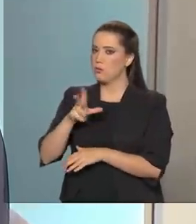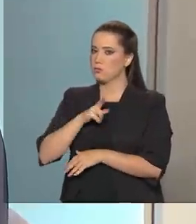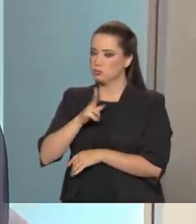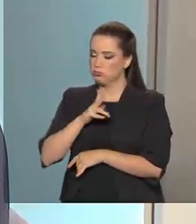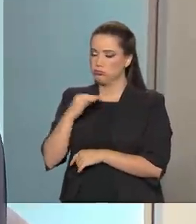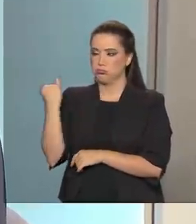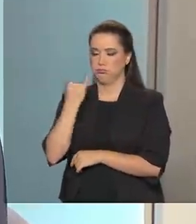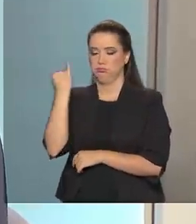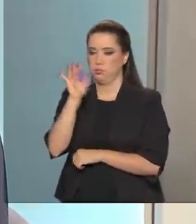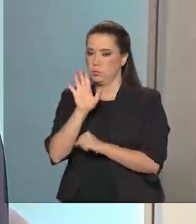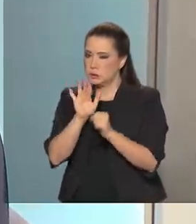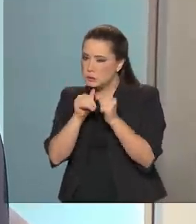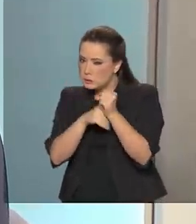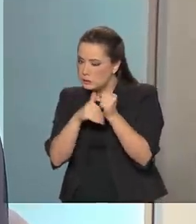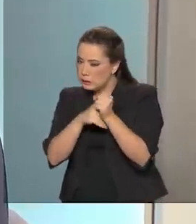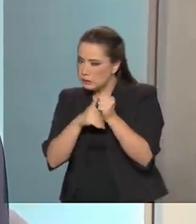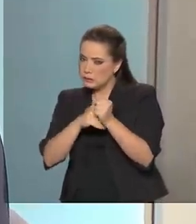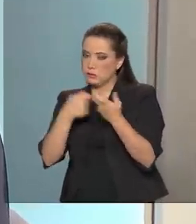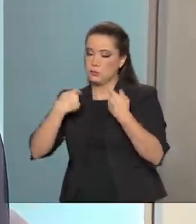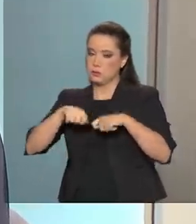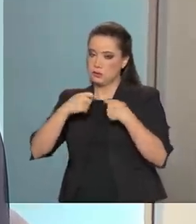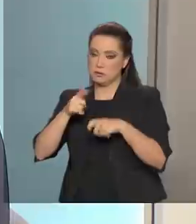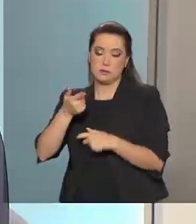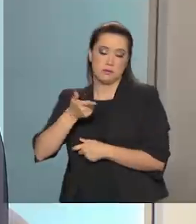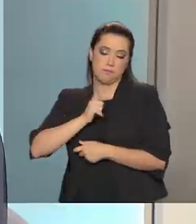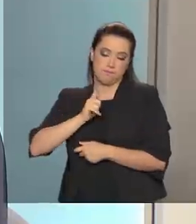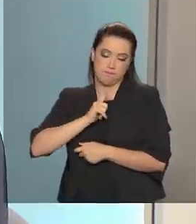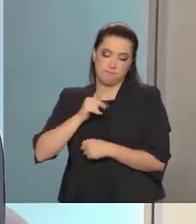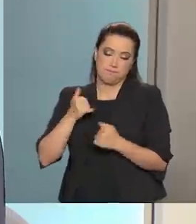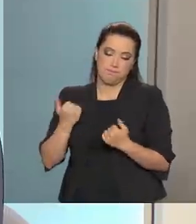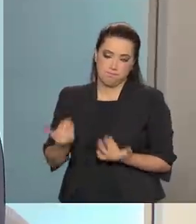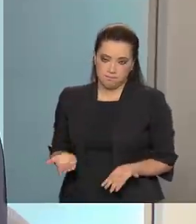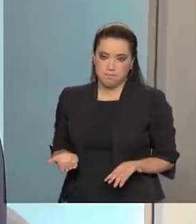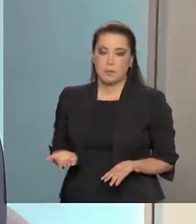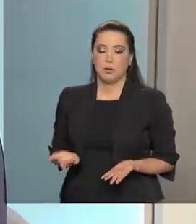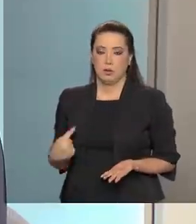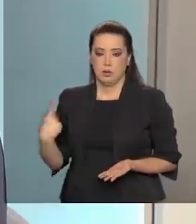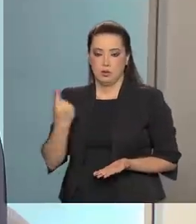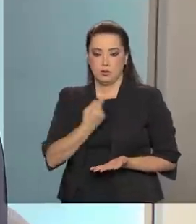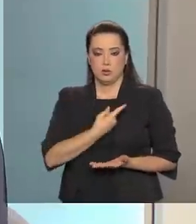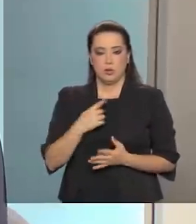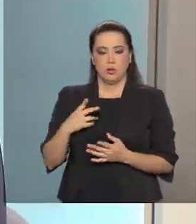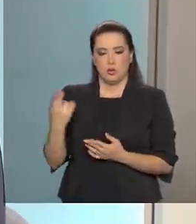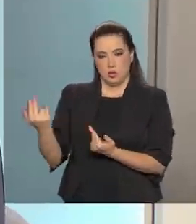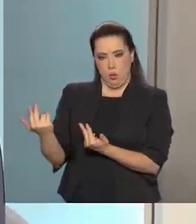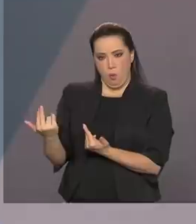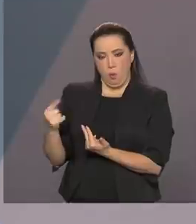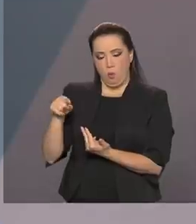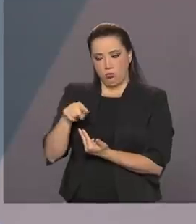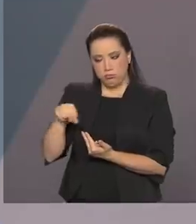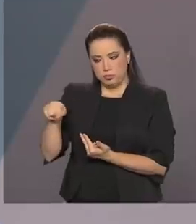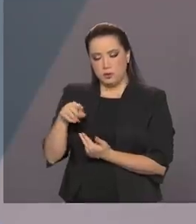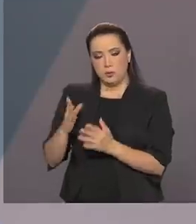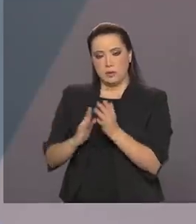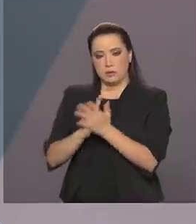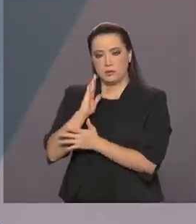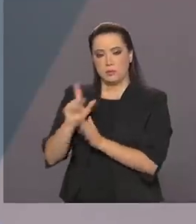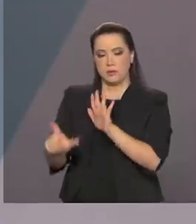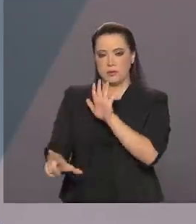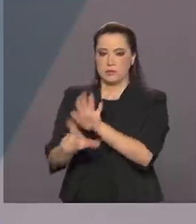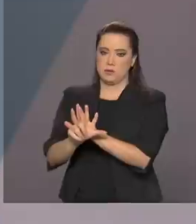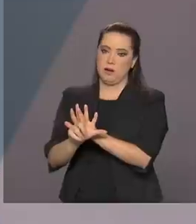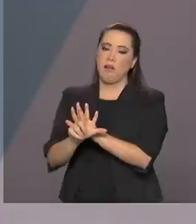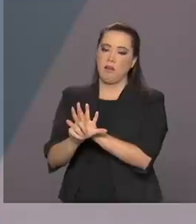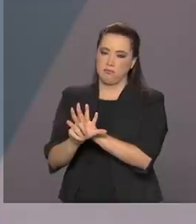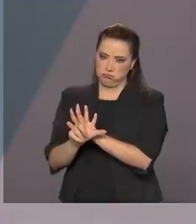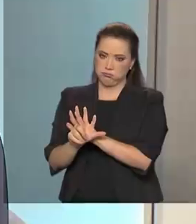dados, a privacidade de... Então, nós inserimos com a aprovação da Lei Geral